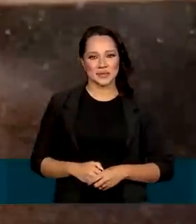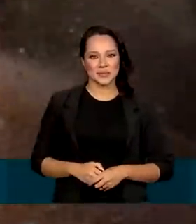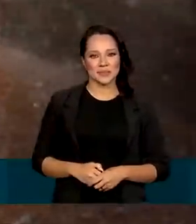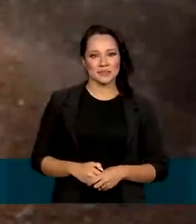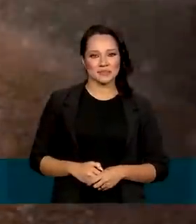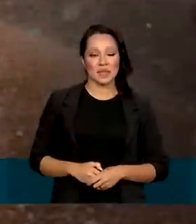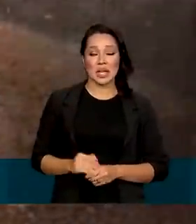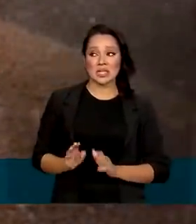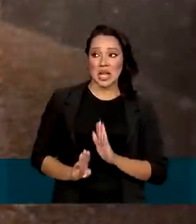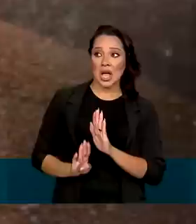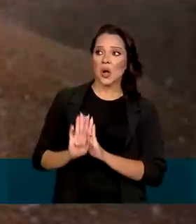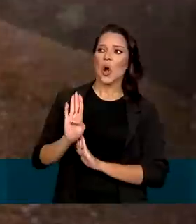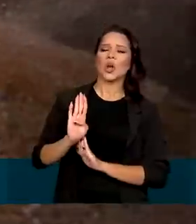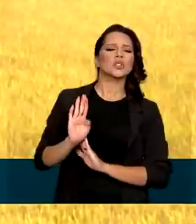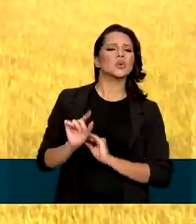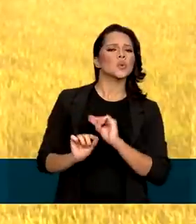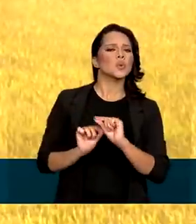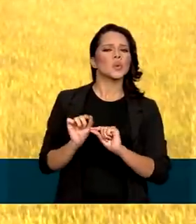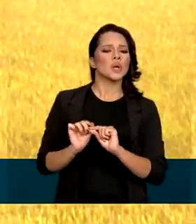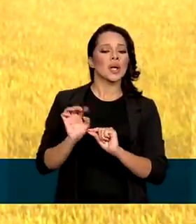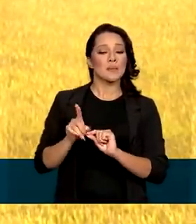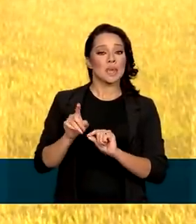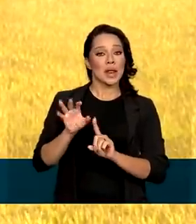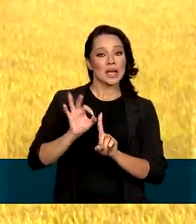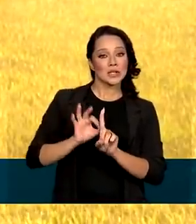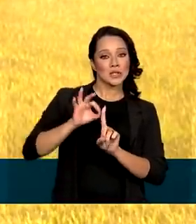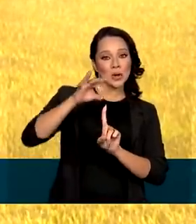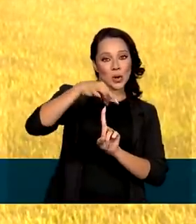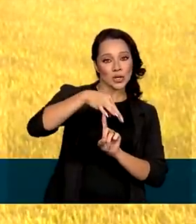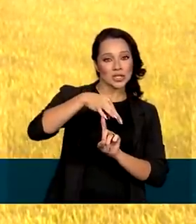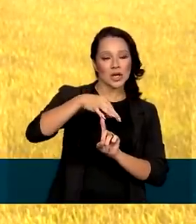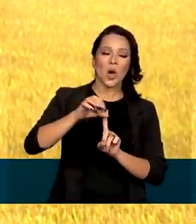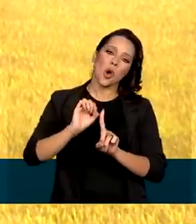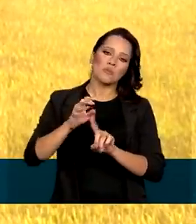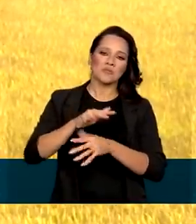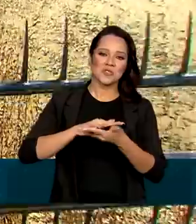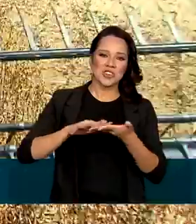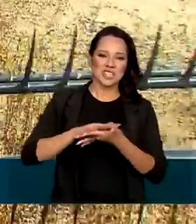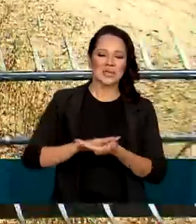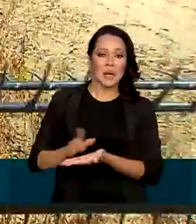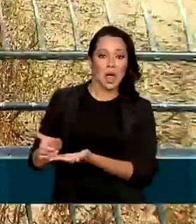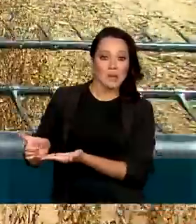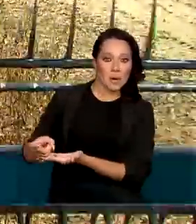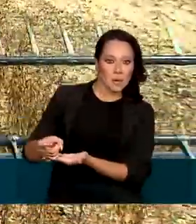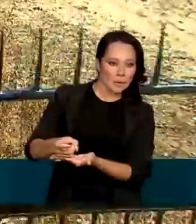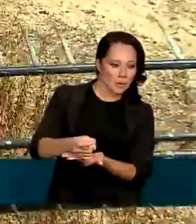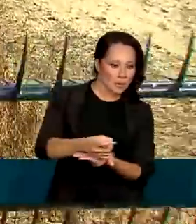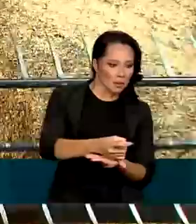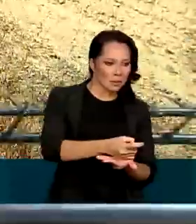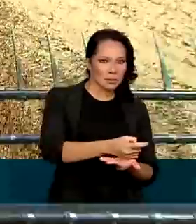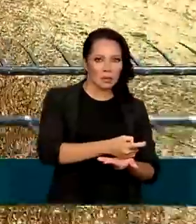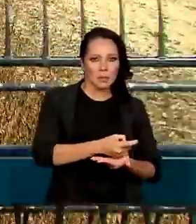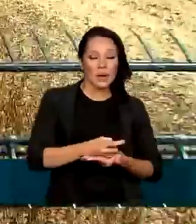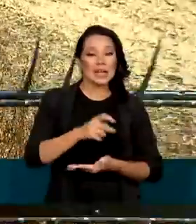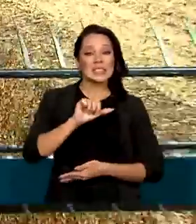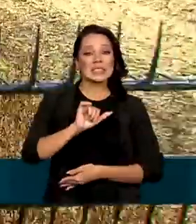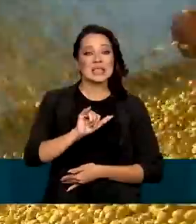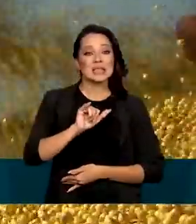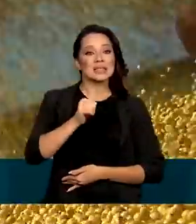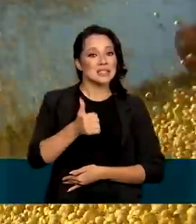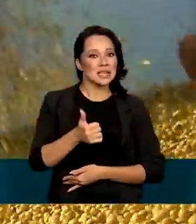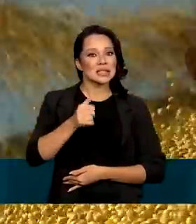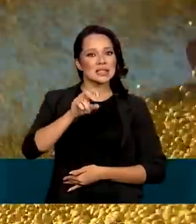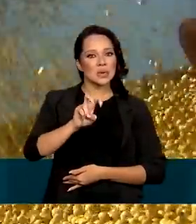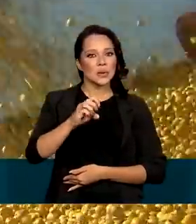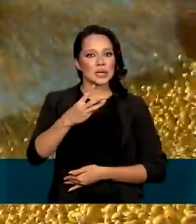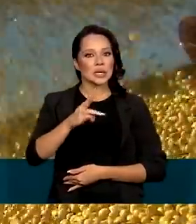Recorde puxado em parte pela soja. A previsão é de uma colheita de 153 milhões de toneladas,